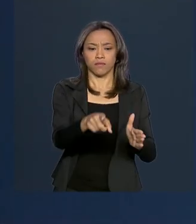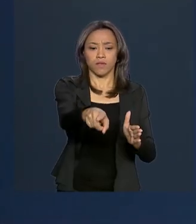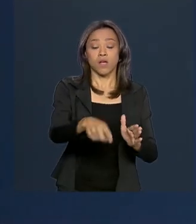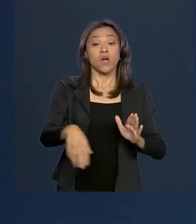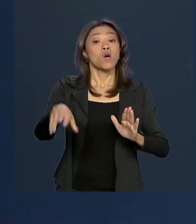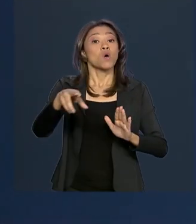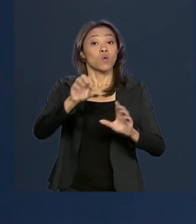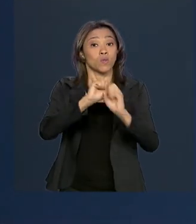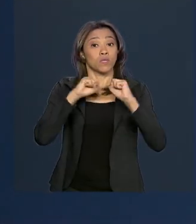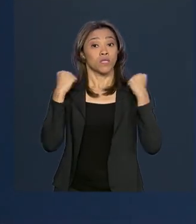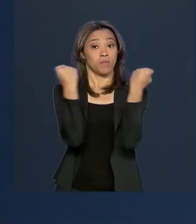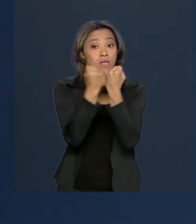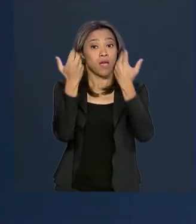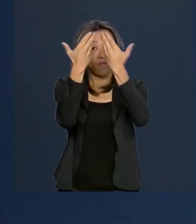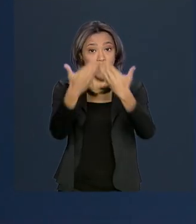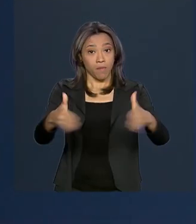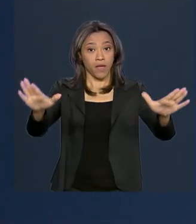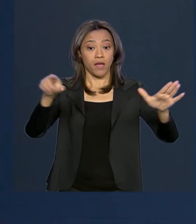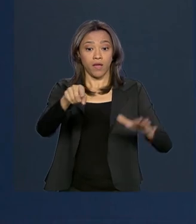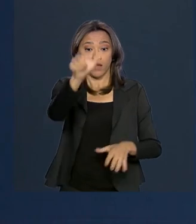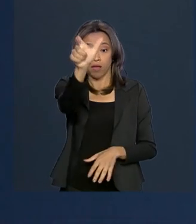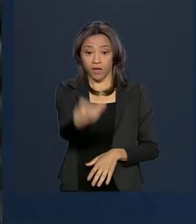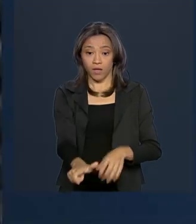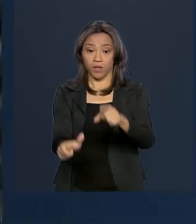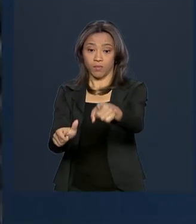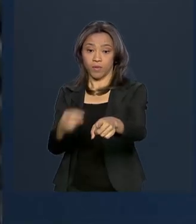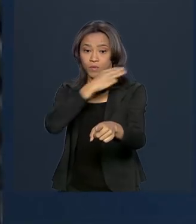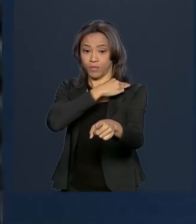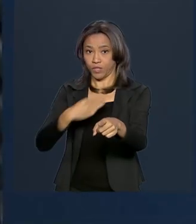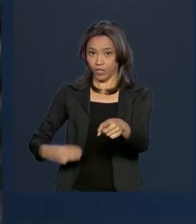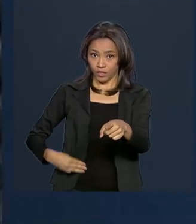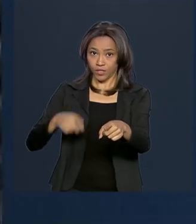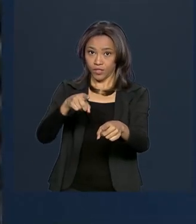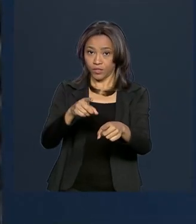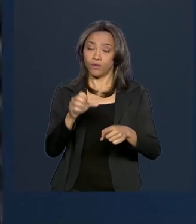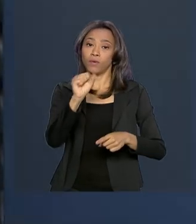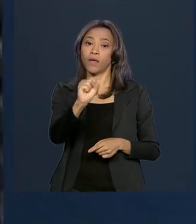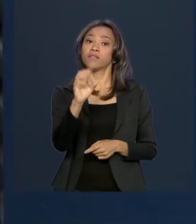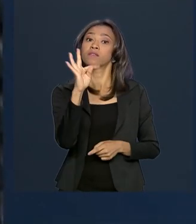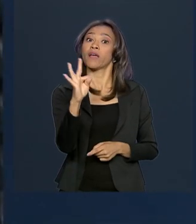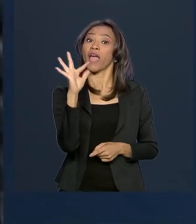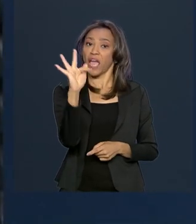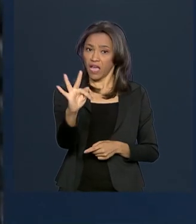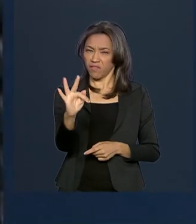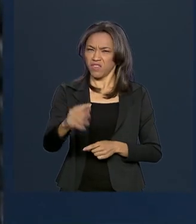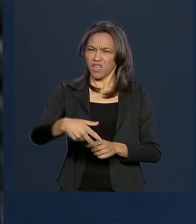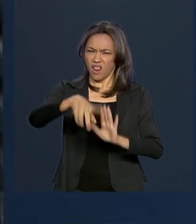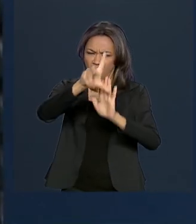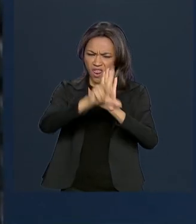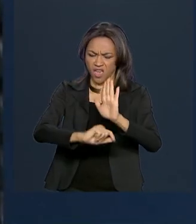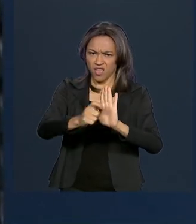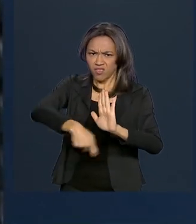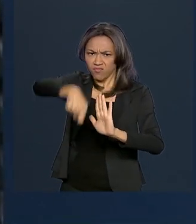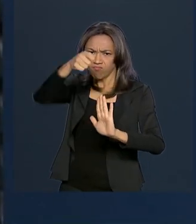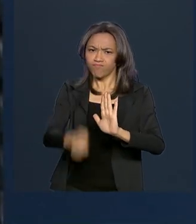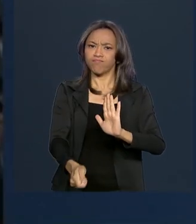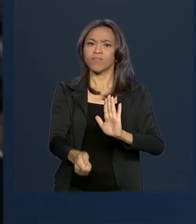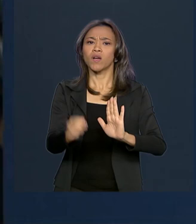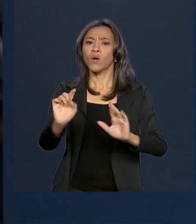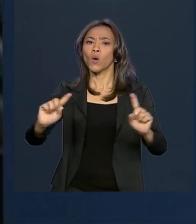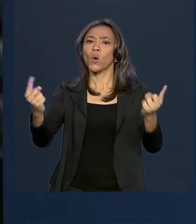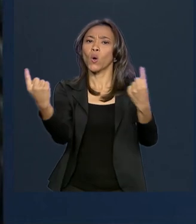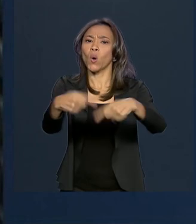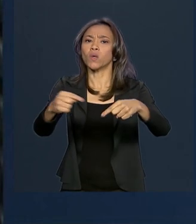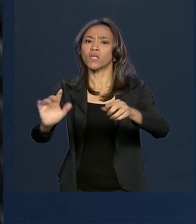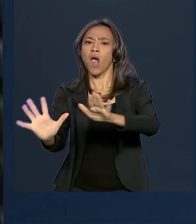pelo ministro do Supremo Tribunal Federal, Luiz Fux, defendeu leis mais rígidas contra os desvios de recursos públicos